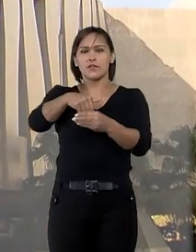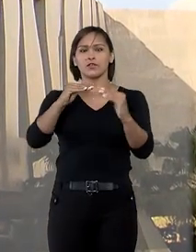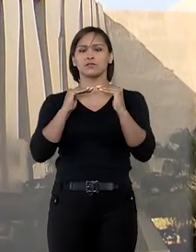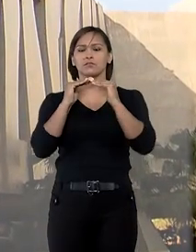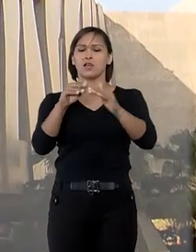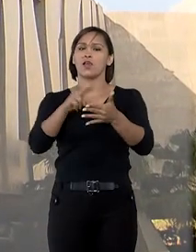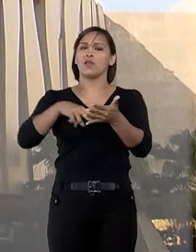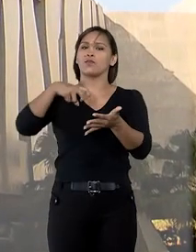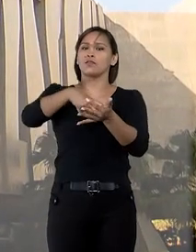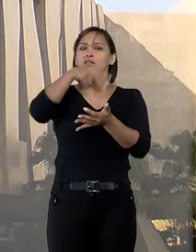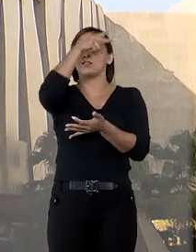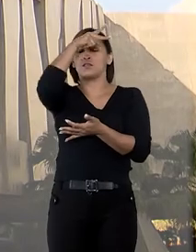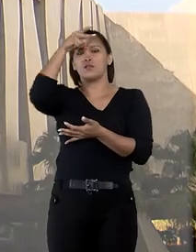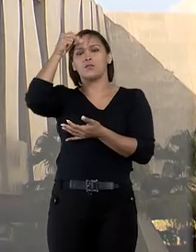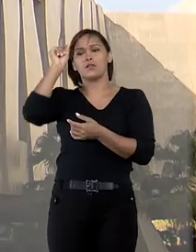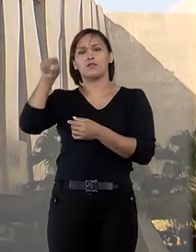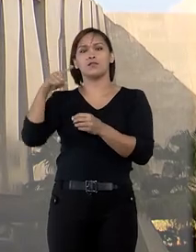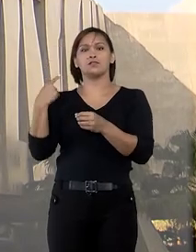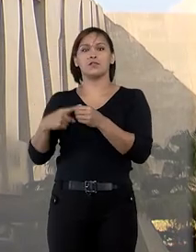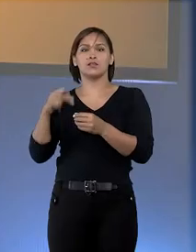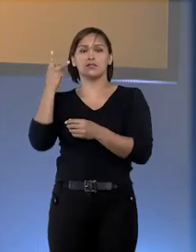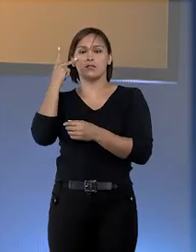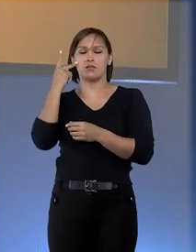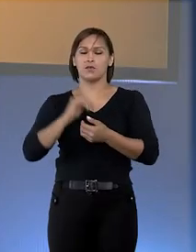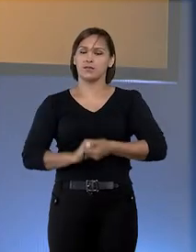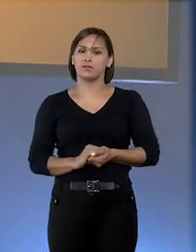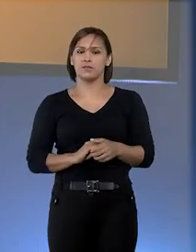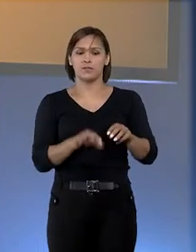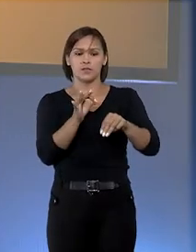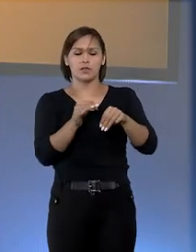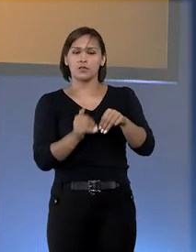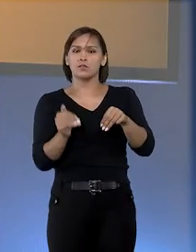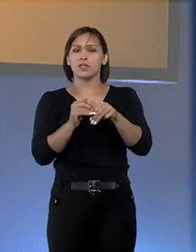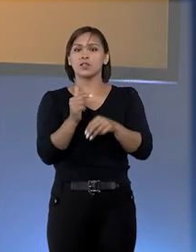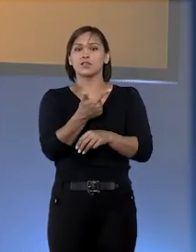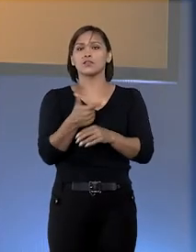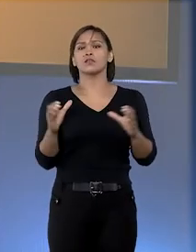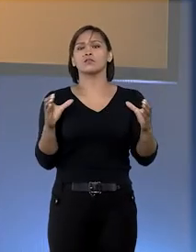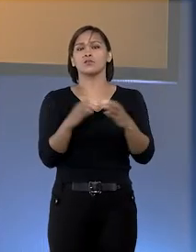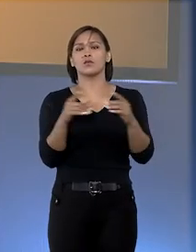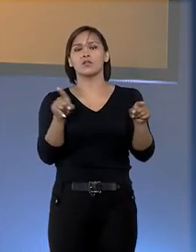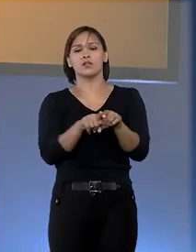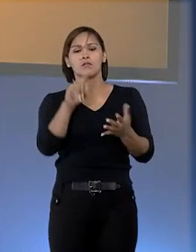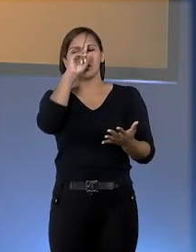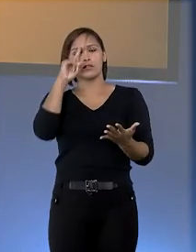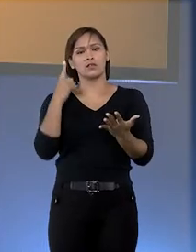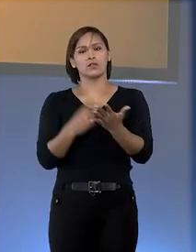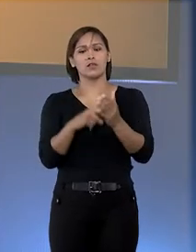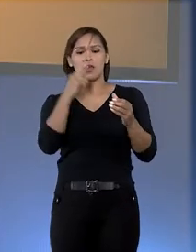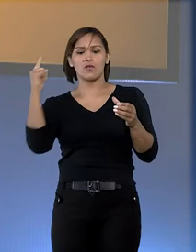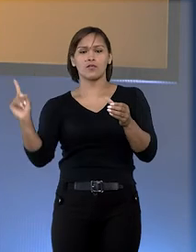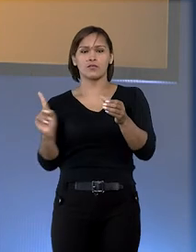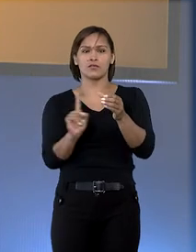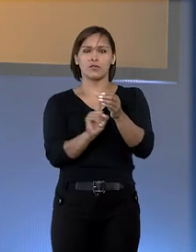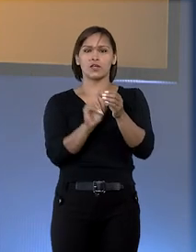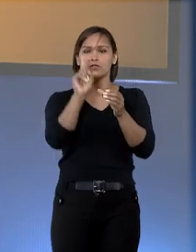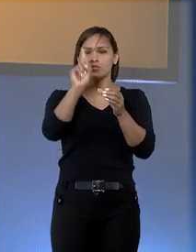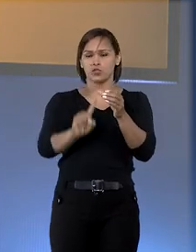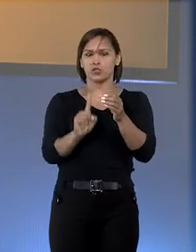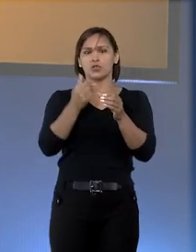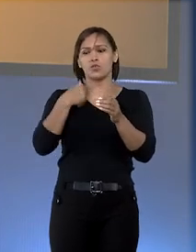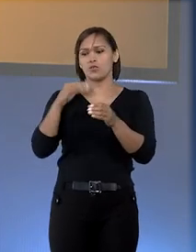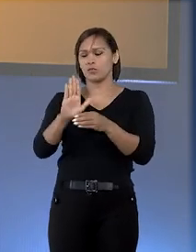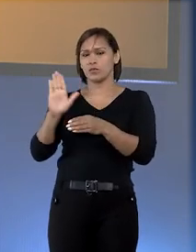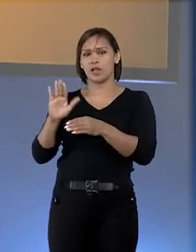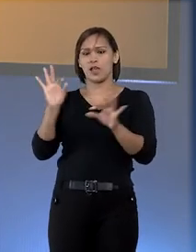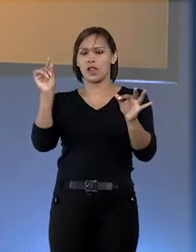mantendo a condenação de Edson José Marcoso. Os ministros da segunda turma também determinaram reintegração de um candidato